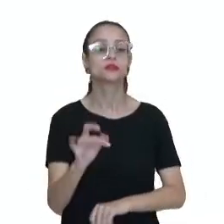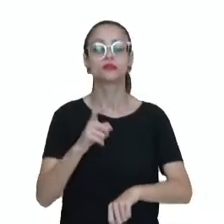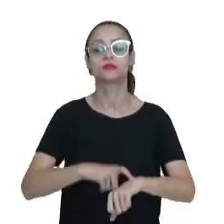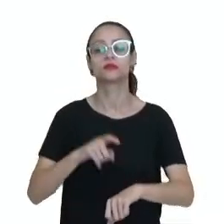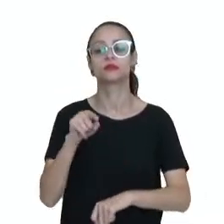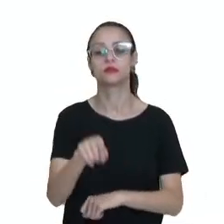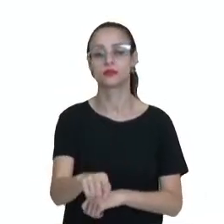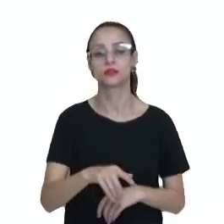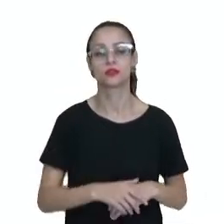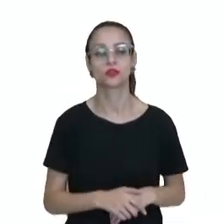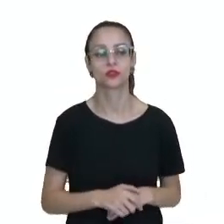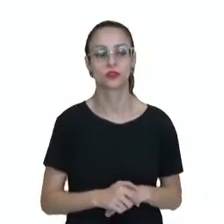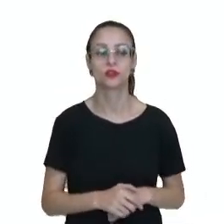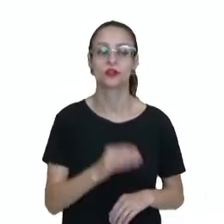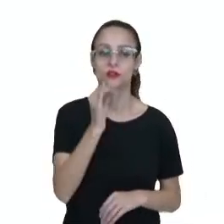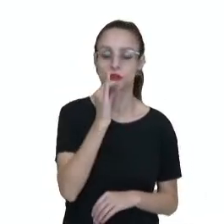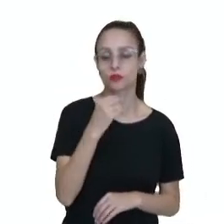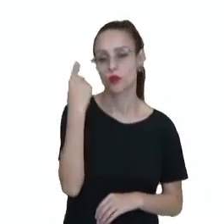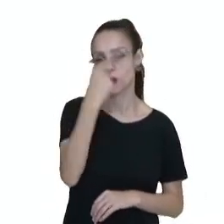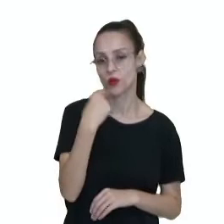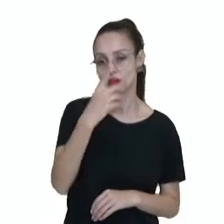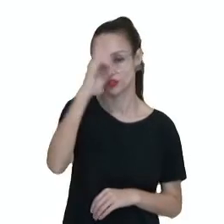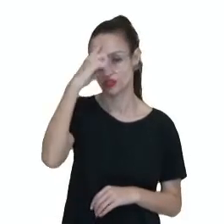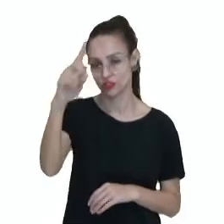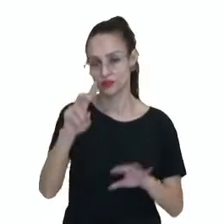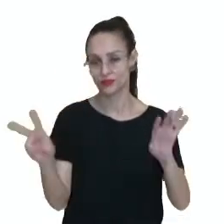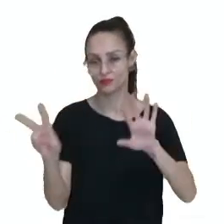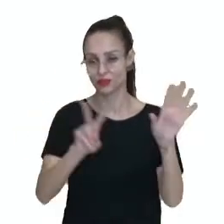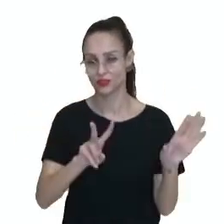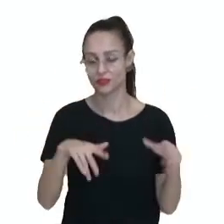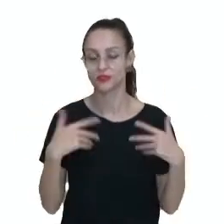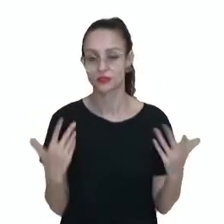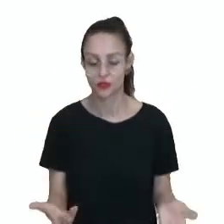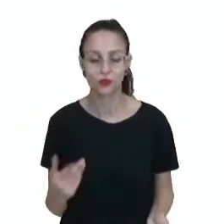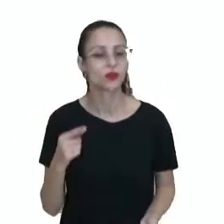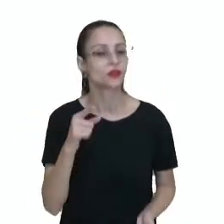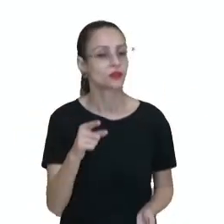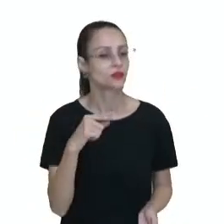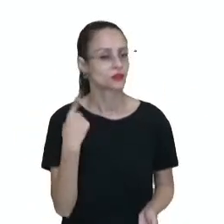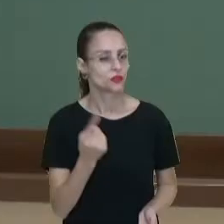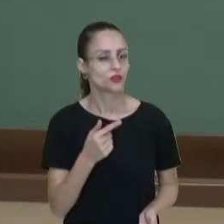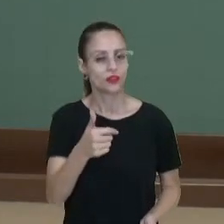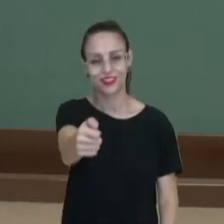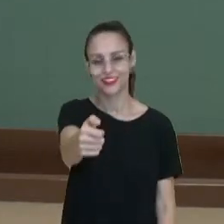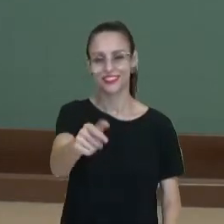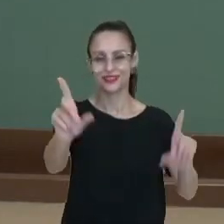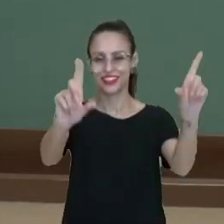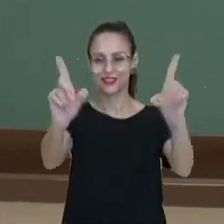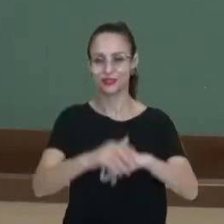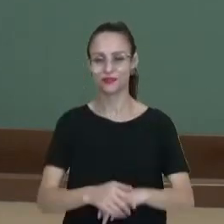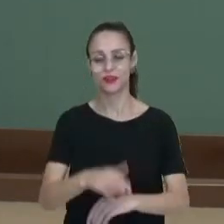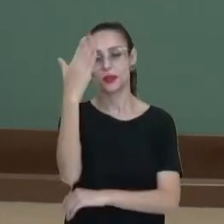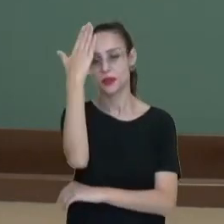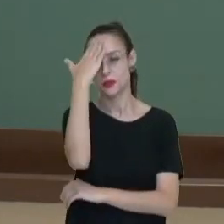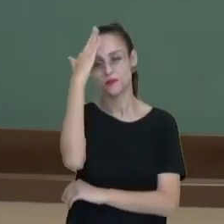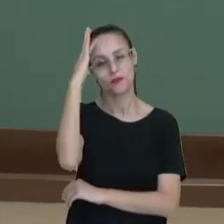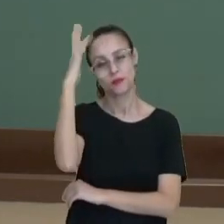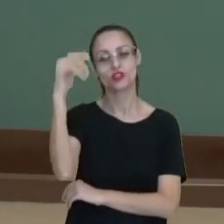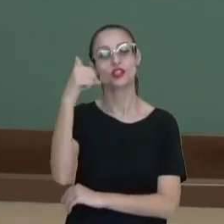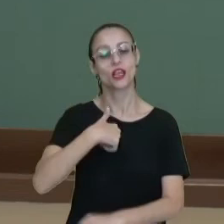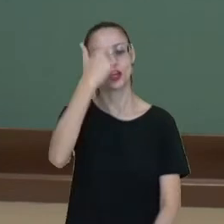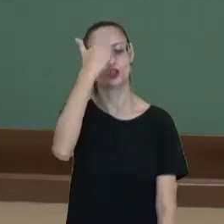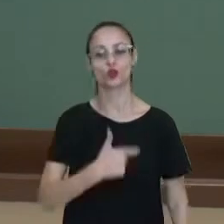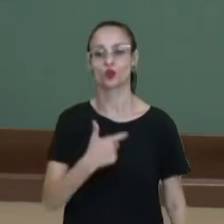instante, como horas, dias ou semanas. E aí, quando nós ligamos a televisão. Imagine que agora eu sou